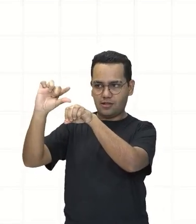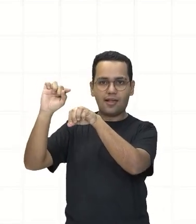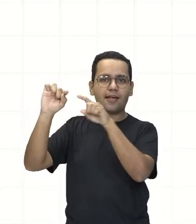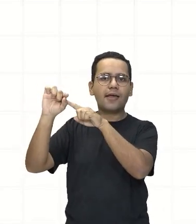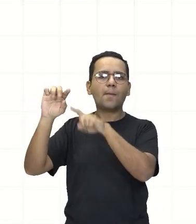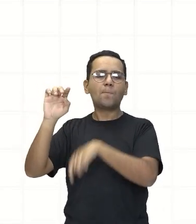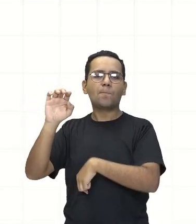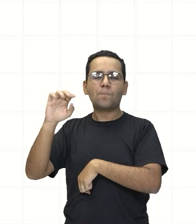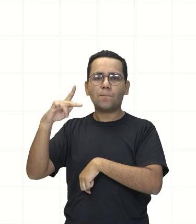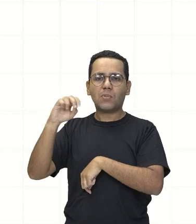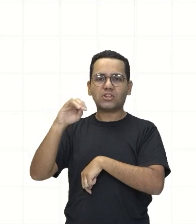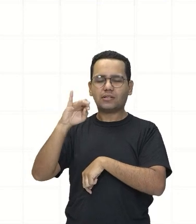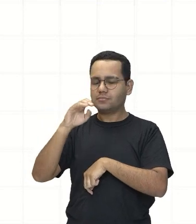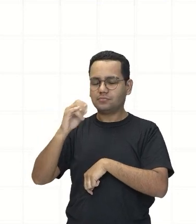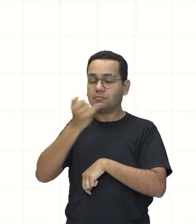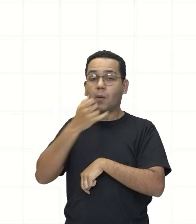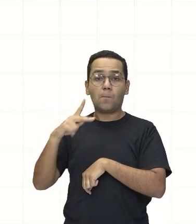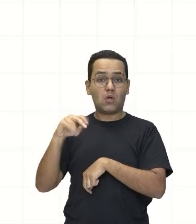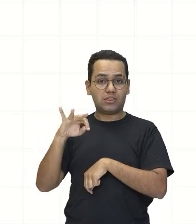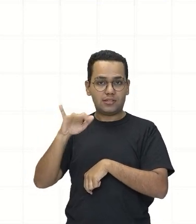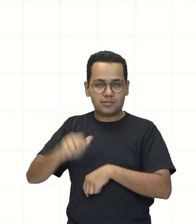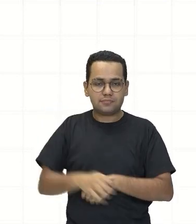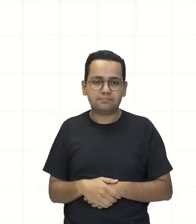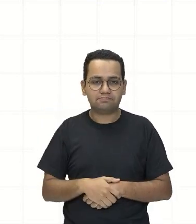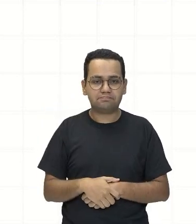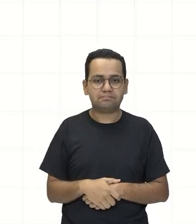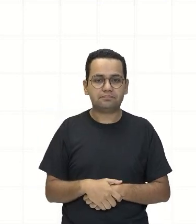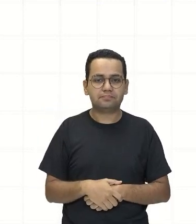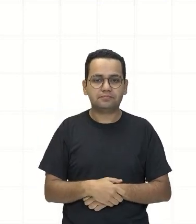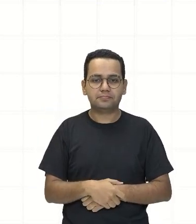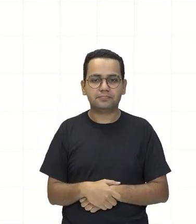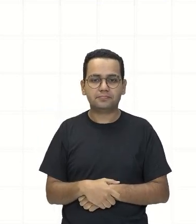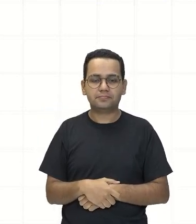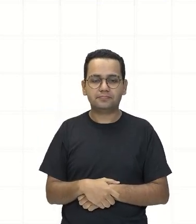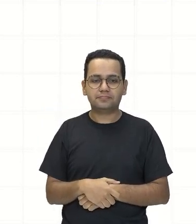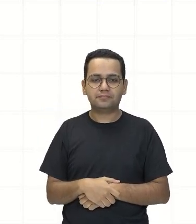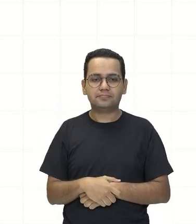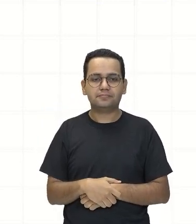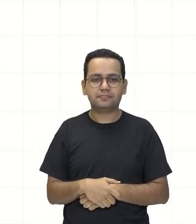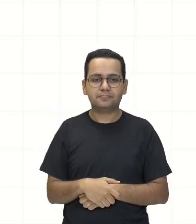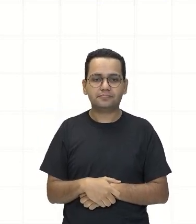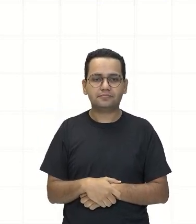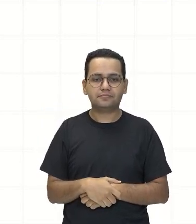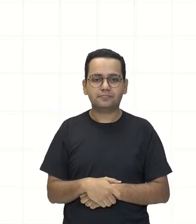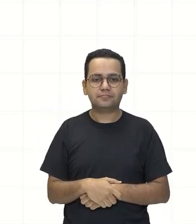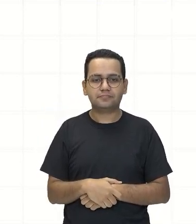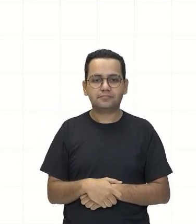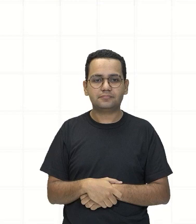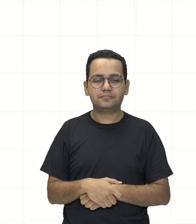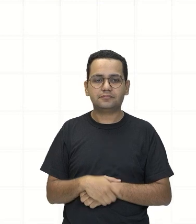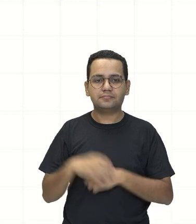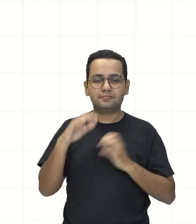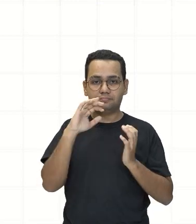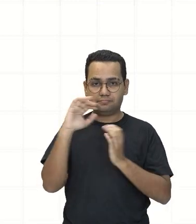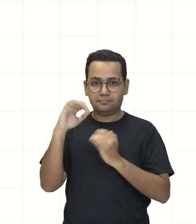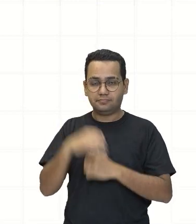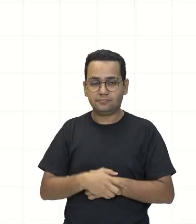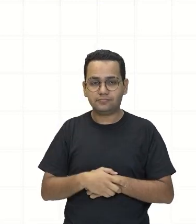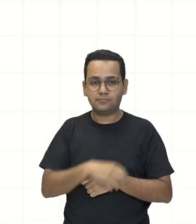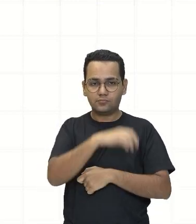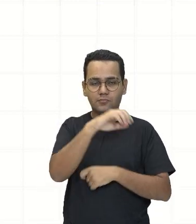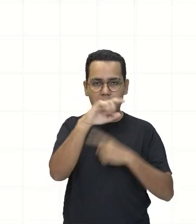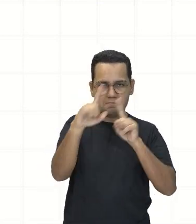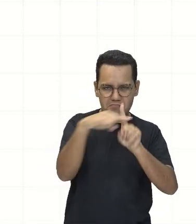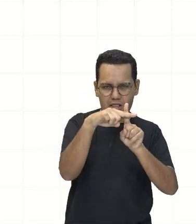Então, vamos começar pela adição Olha Então, primeiro Para realizar a adição Deve-se